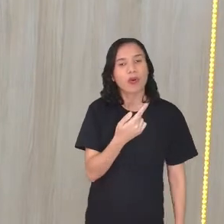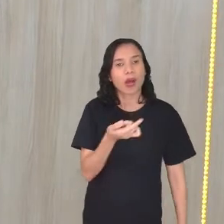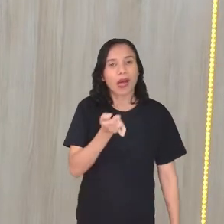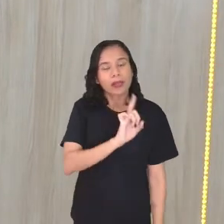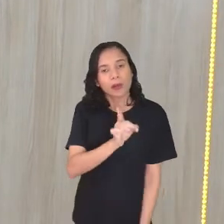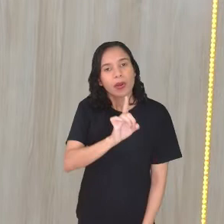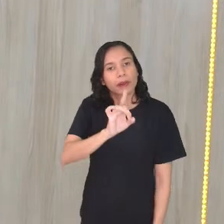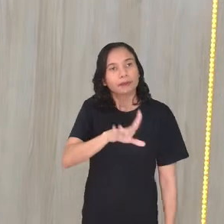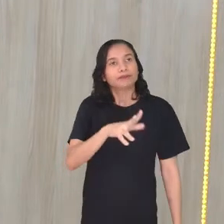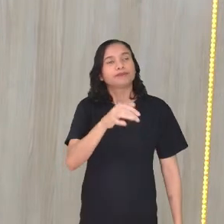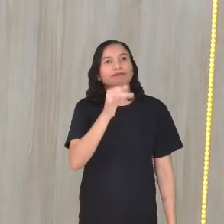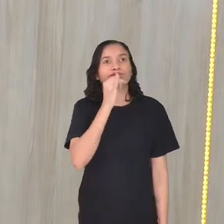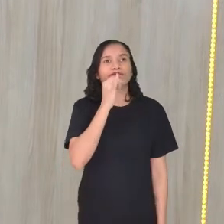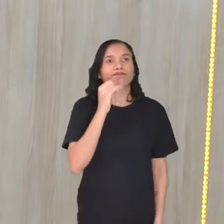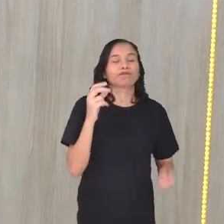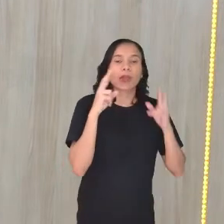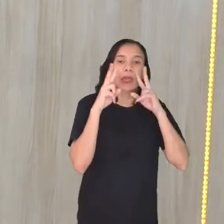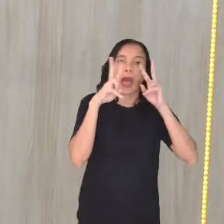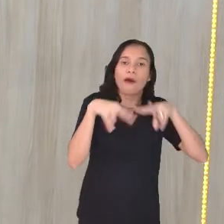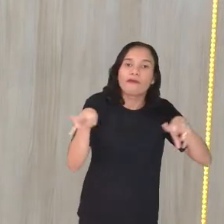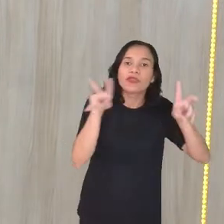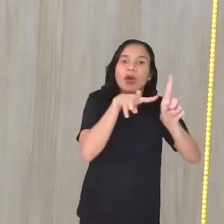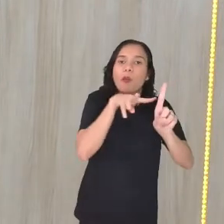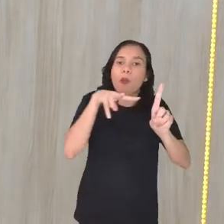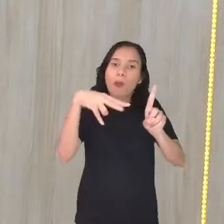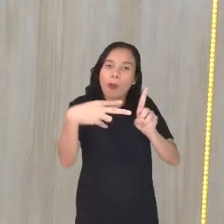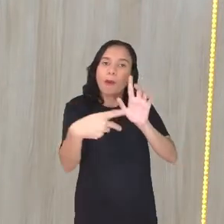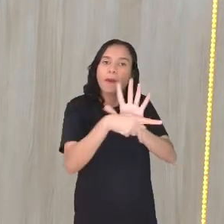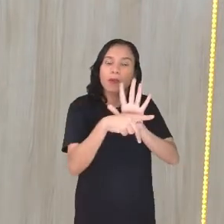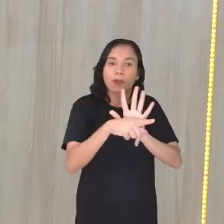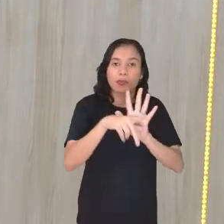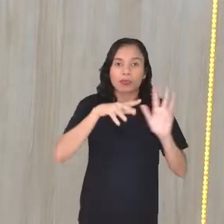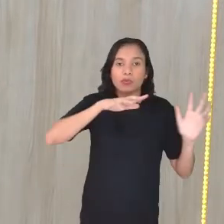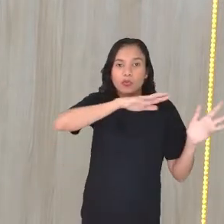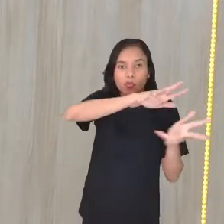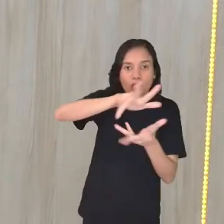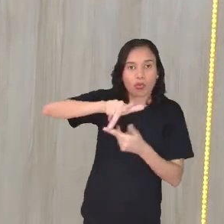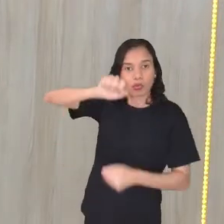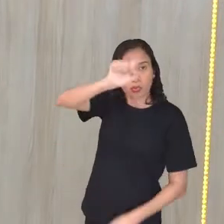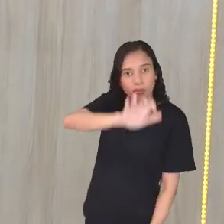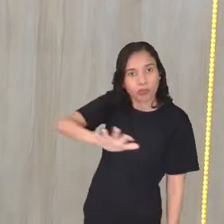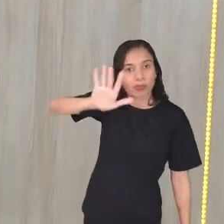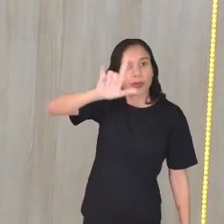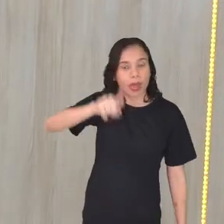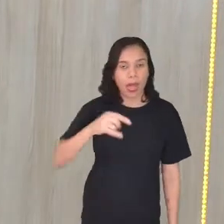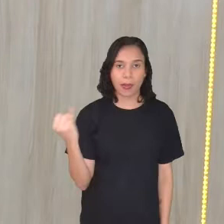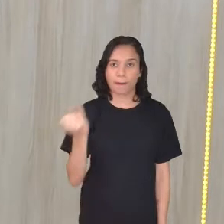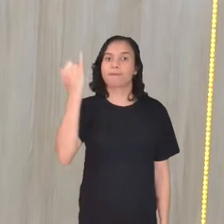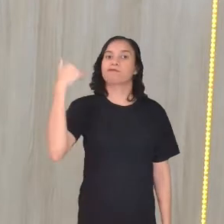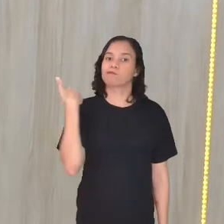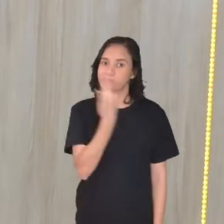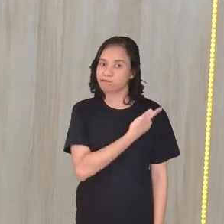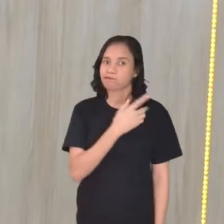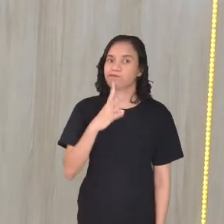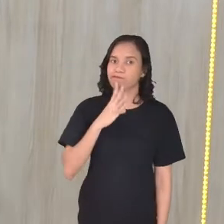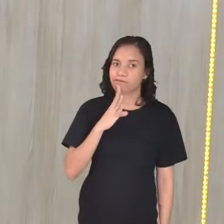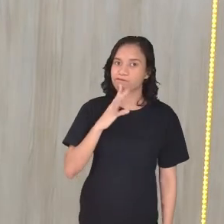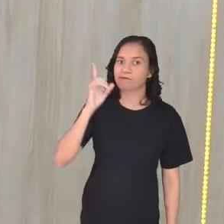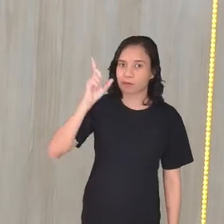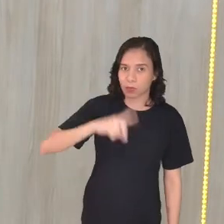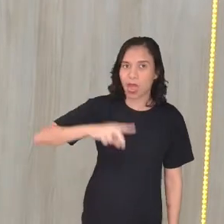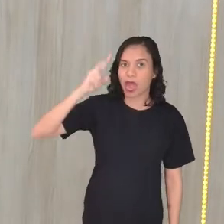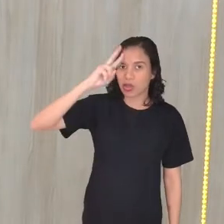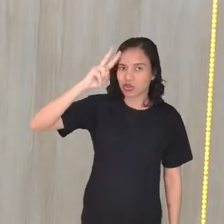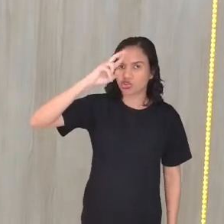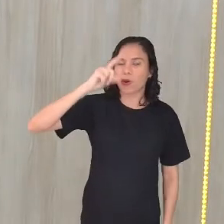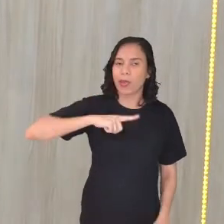na visão, né? Na perspectiva a nível global, que é importante, porque a gente sabe que a história aí tá...